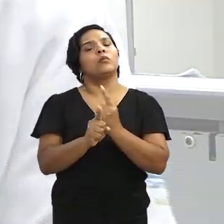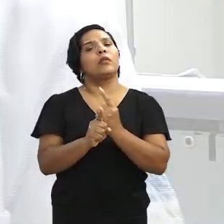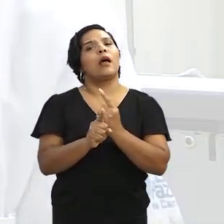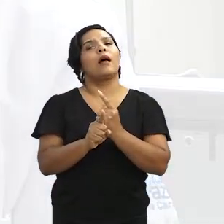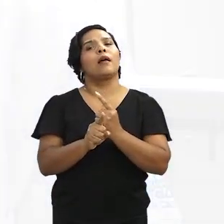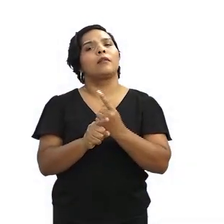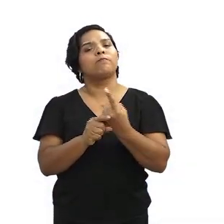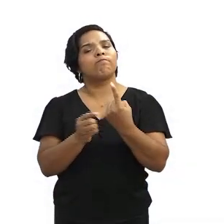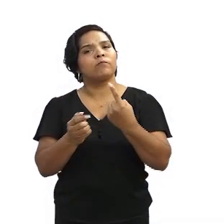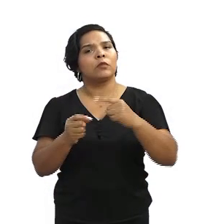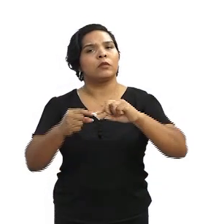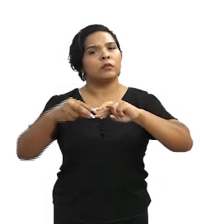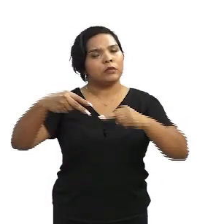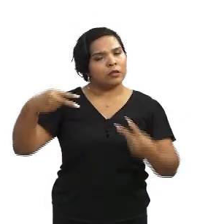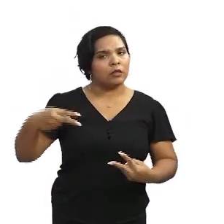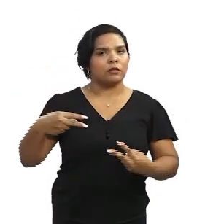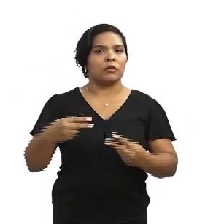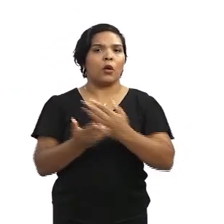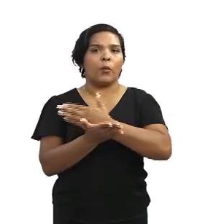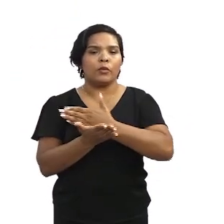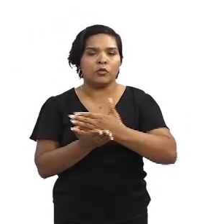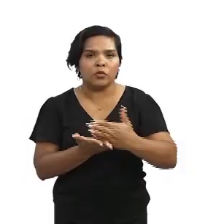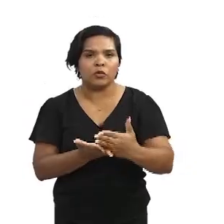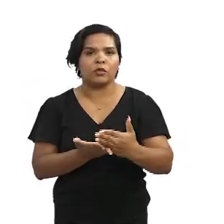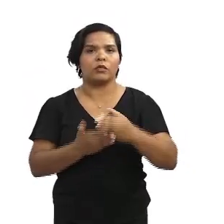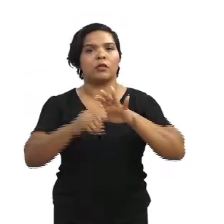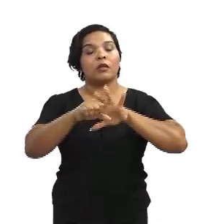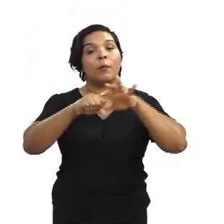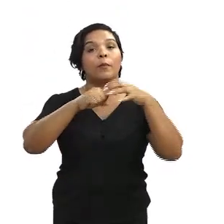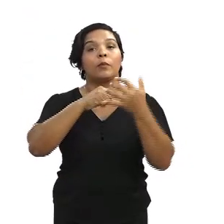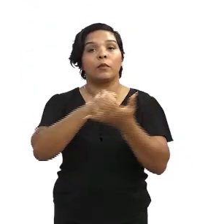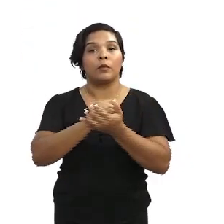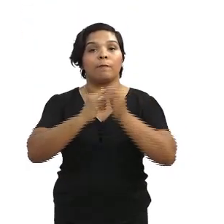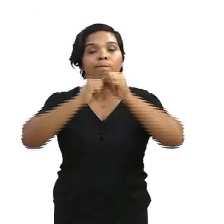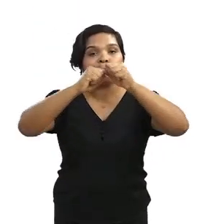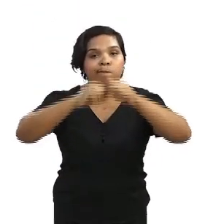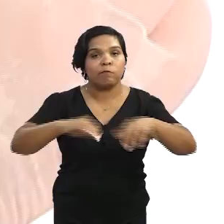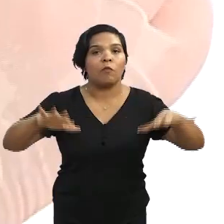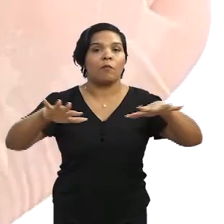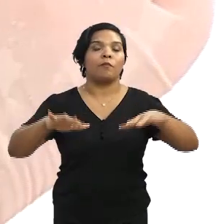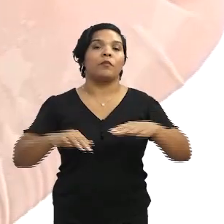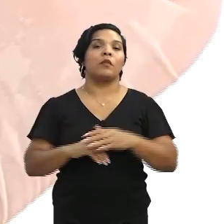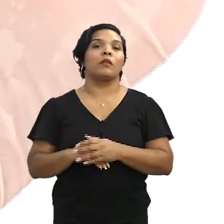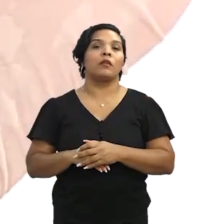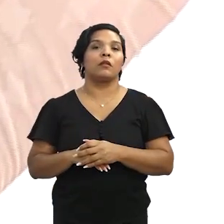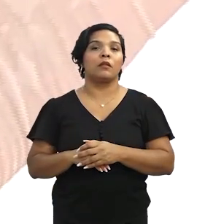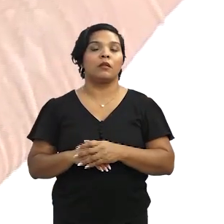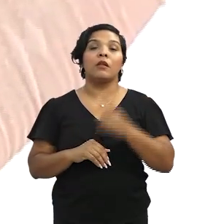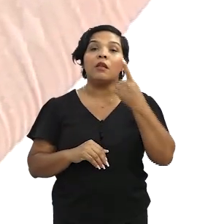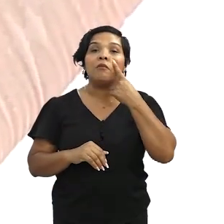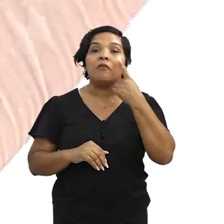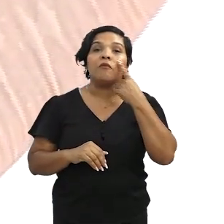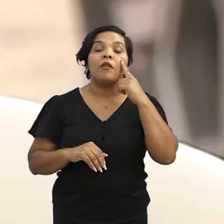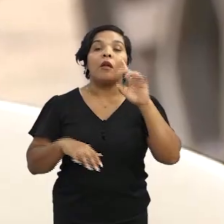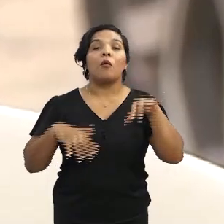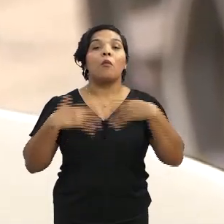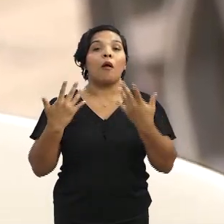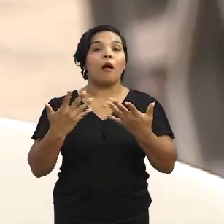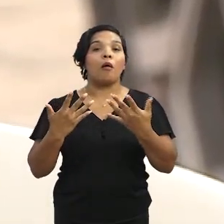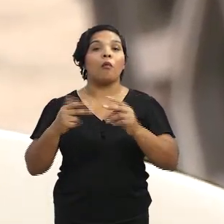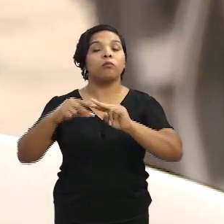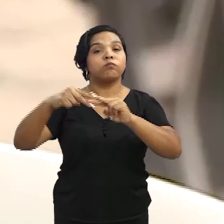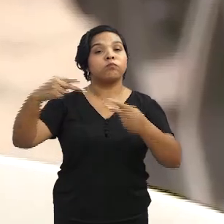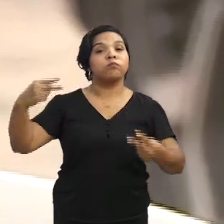encontrar esses marcadores genéticos. A pesquisa teve início logo no começo da pandemia e prometia sequenciar o genoma de